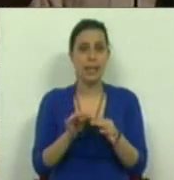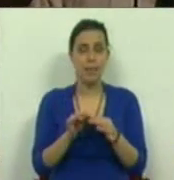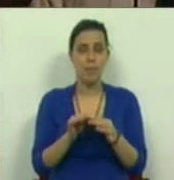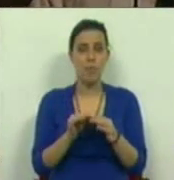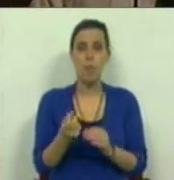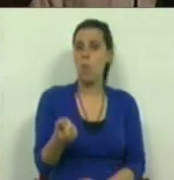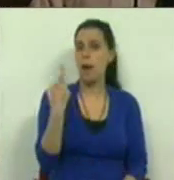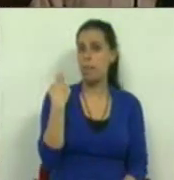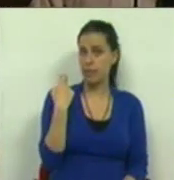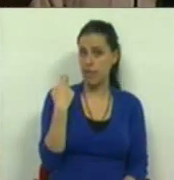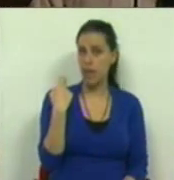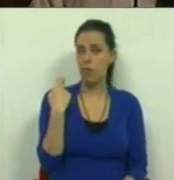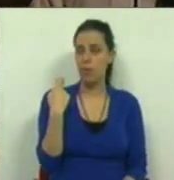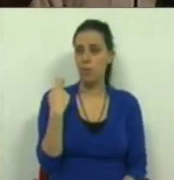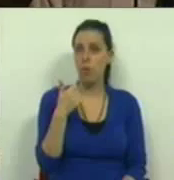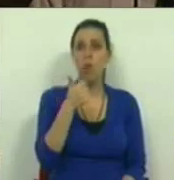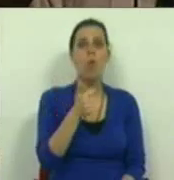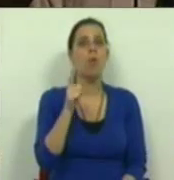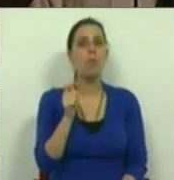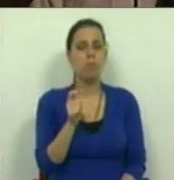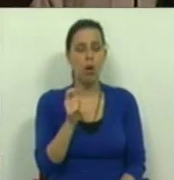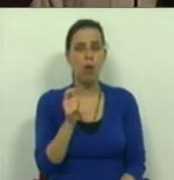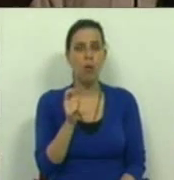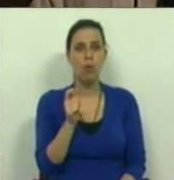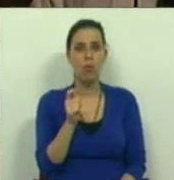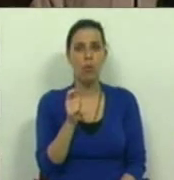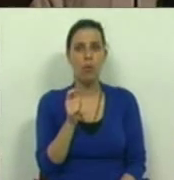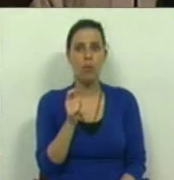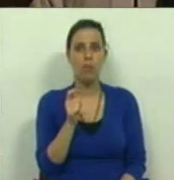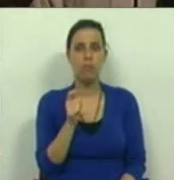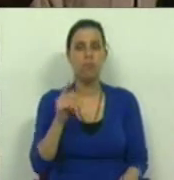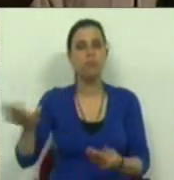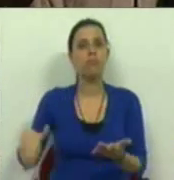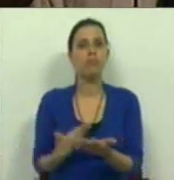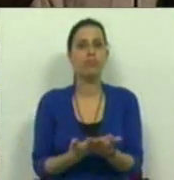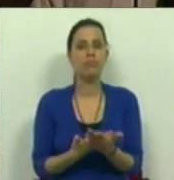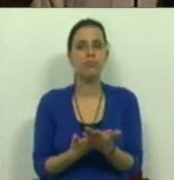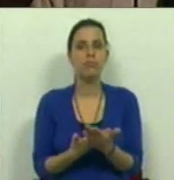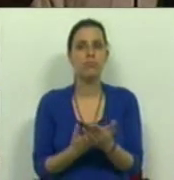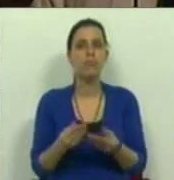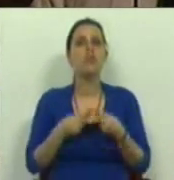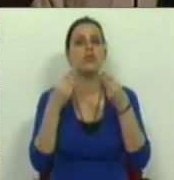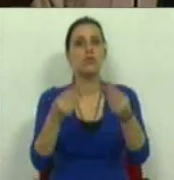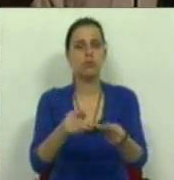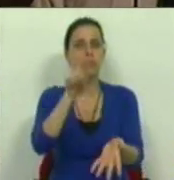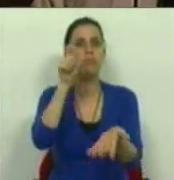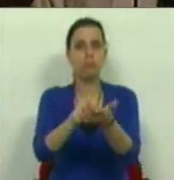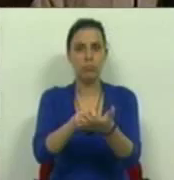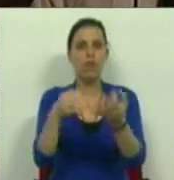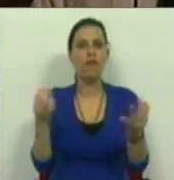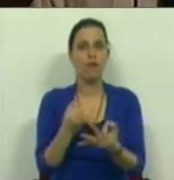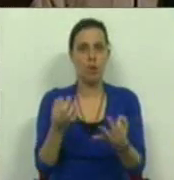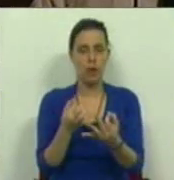do ano passado o Bloco de Esquerda apresentou, entregou e agendou